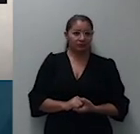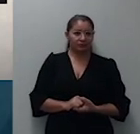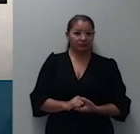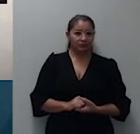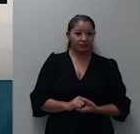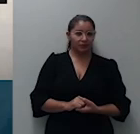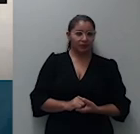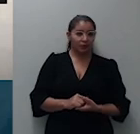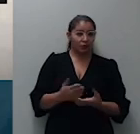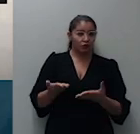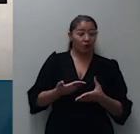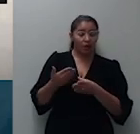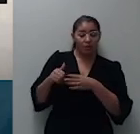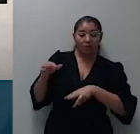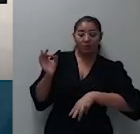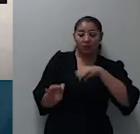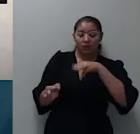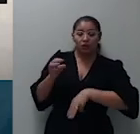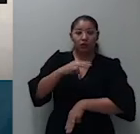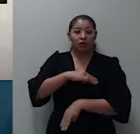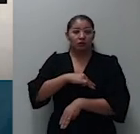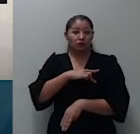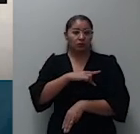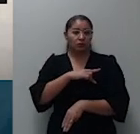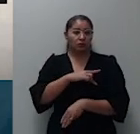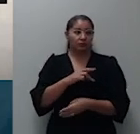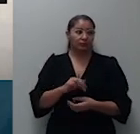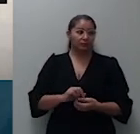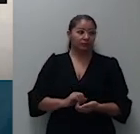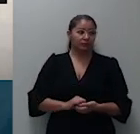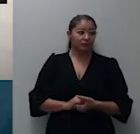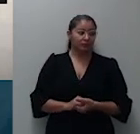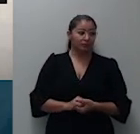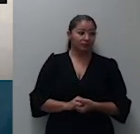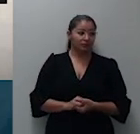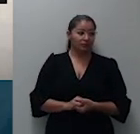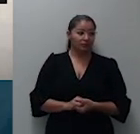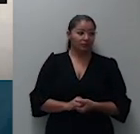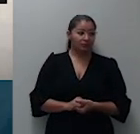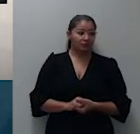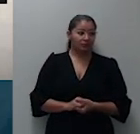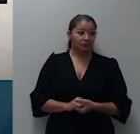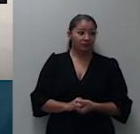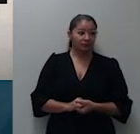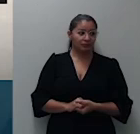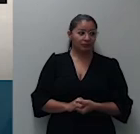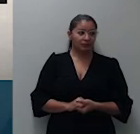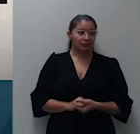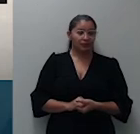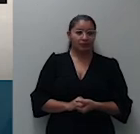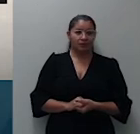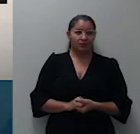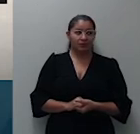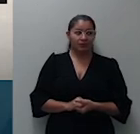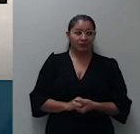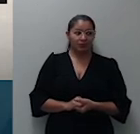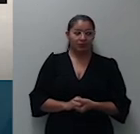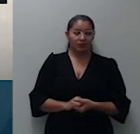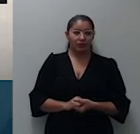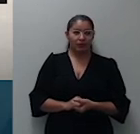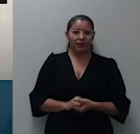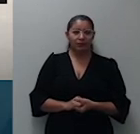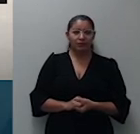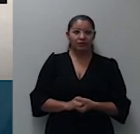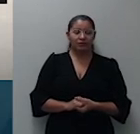ministro Raul Araújo a turma por maioria vencidos